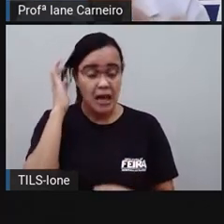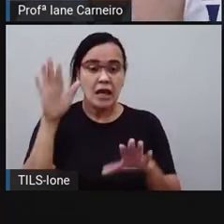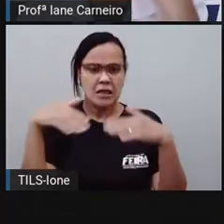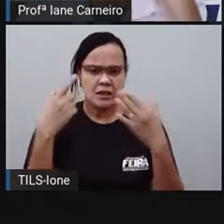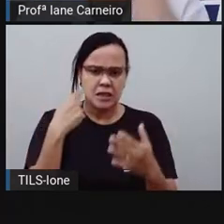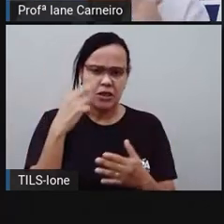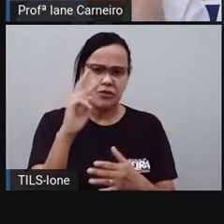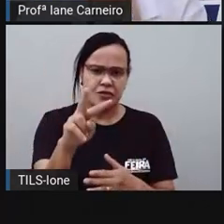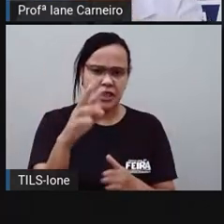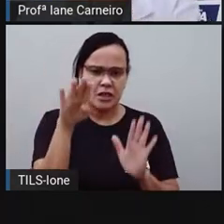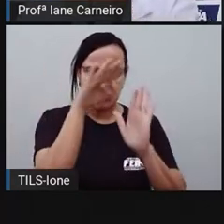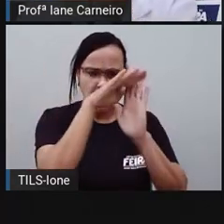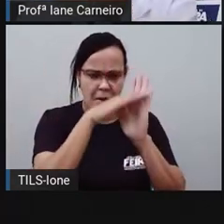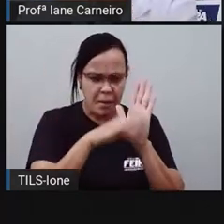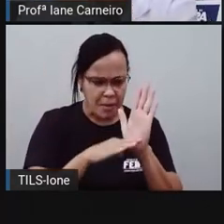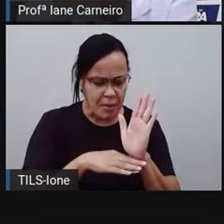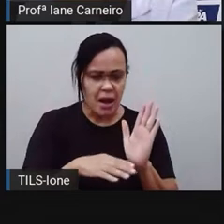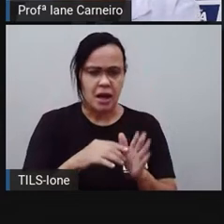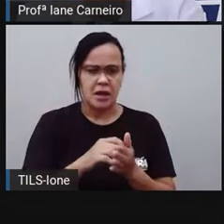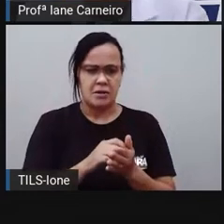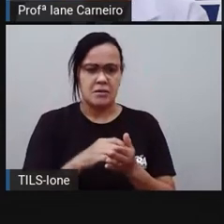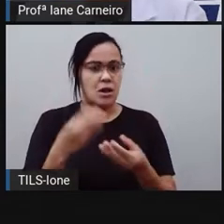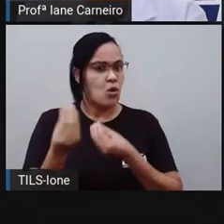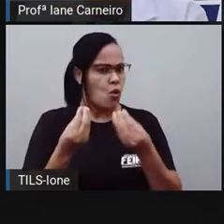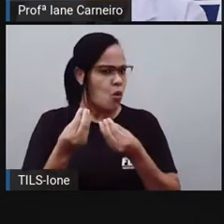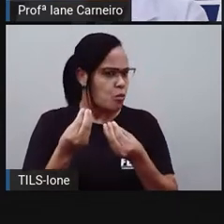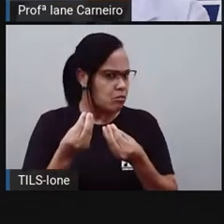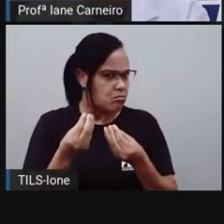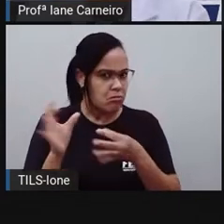E aí, da mesma forma que tem lá para o...